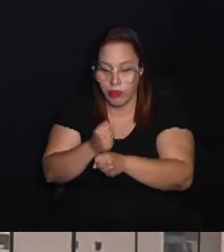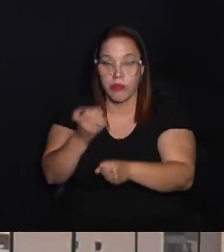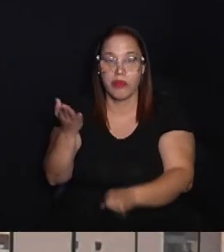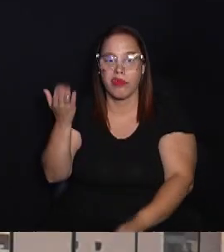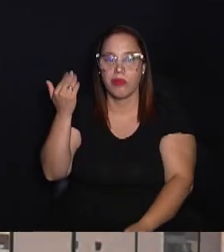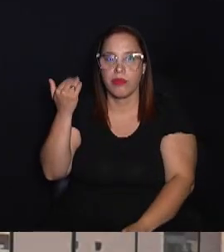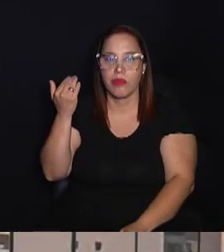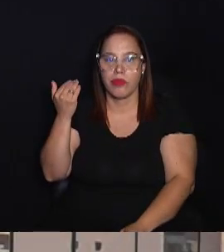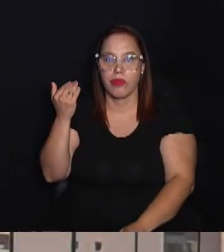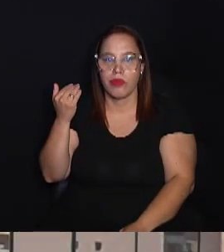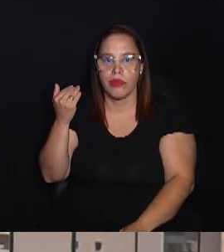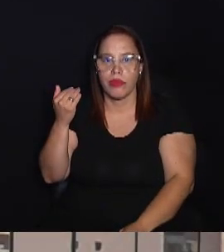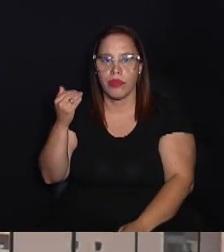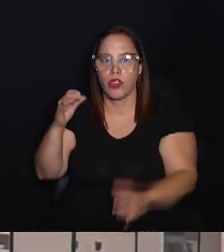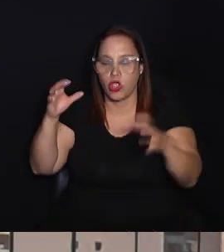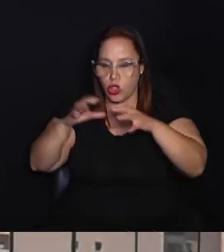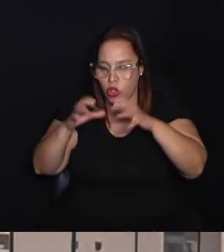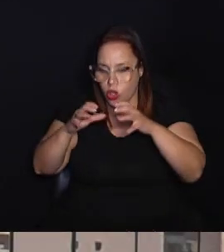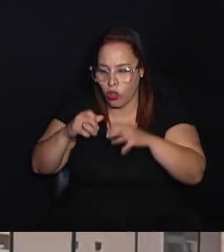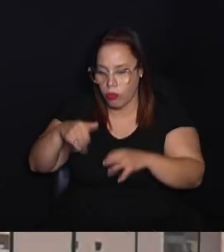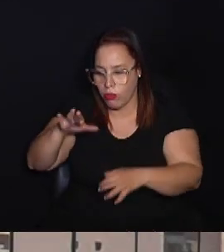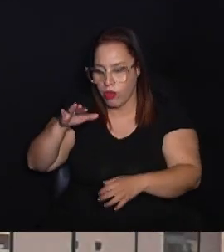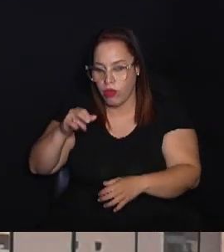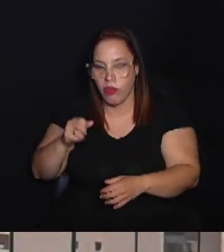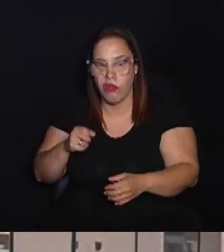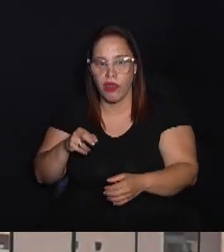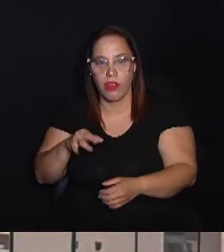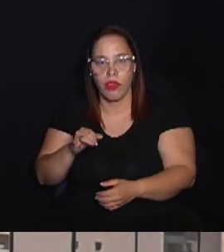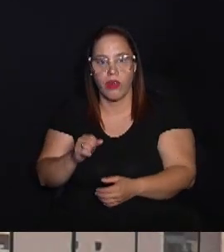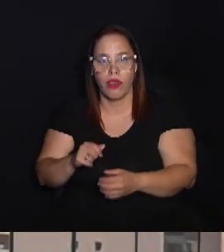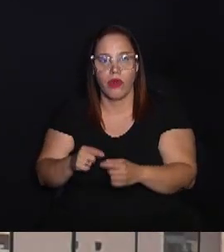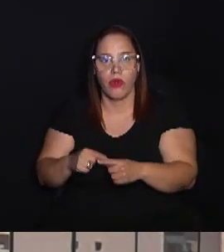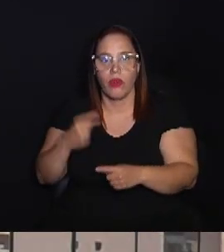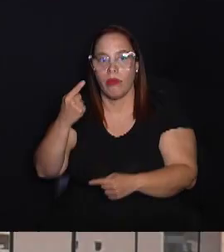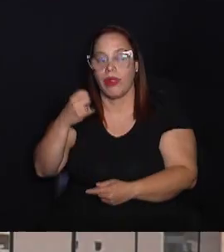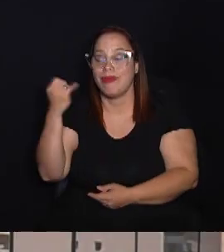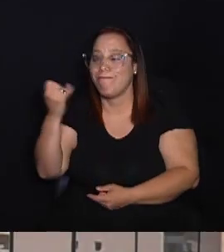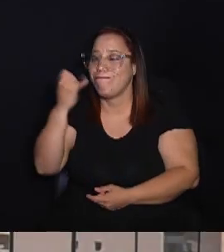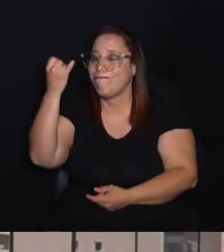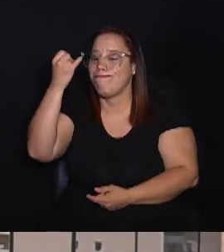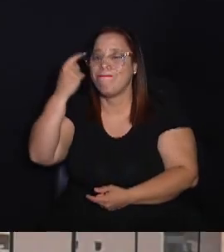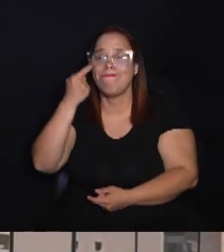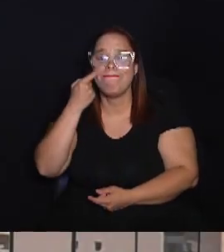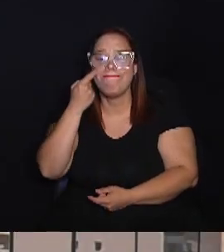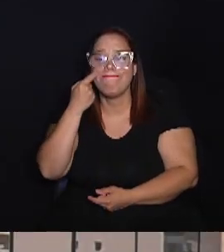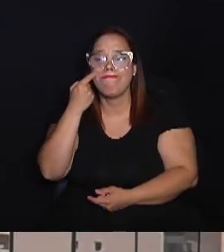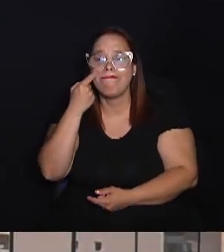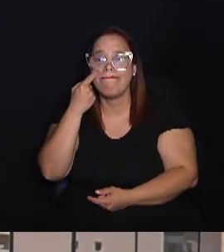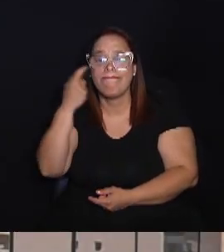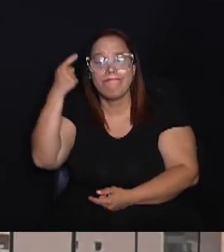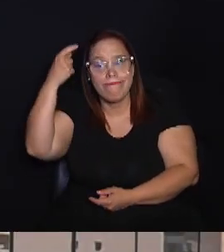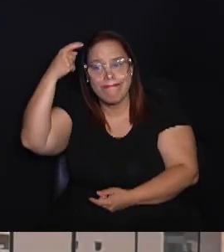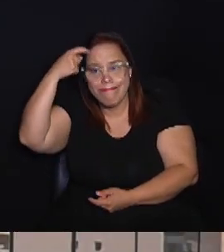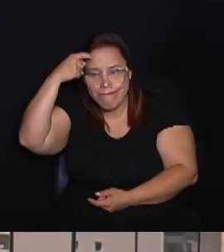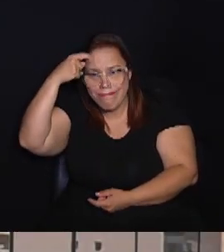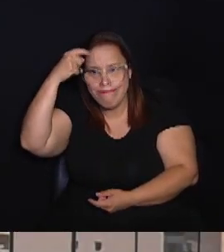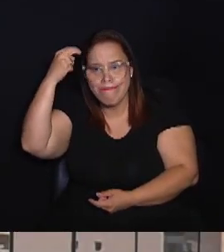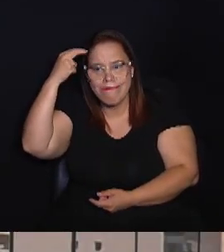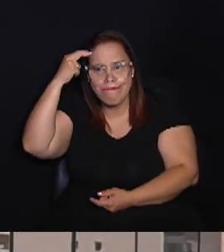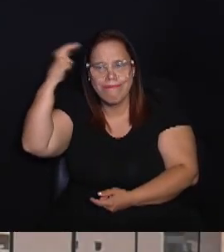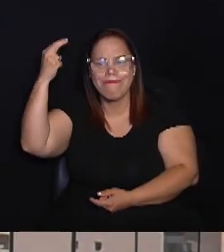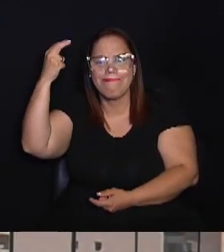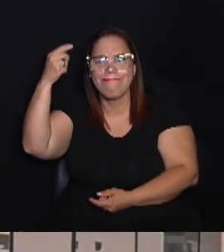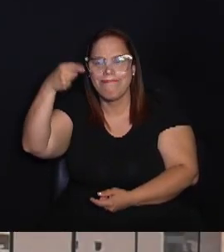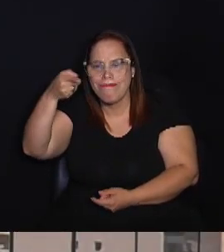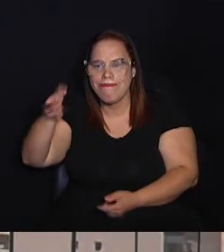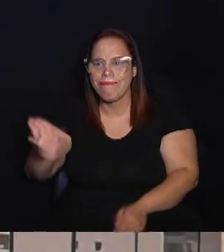alguns anos atrás, de quando é que chove mais, onde é que a gente represa, então é mais ainda importante que a gente olhe com inteligência para